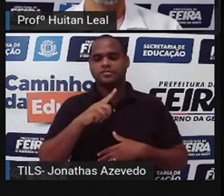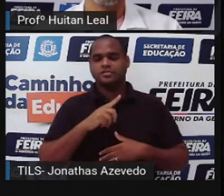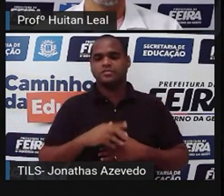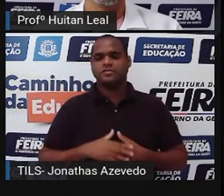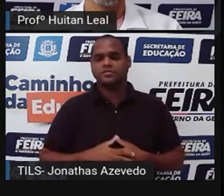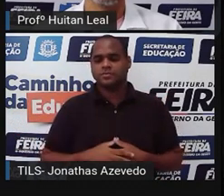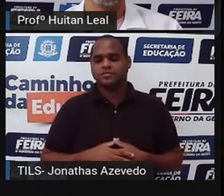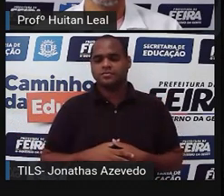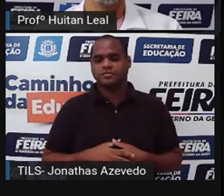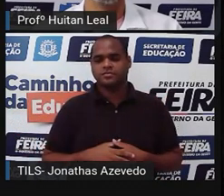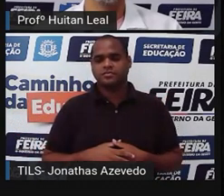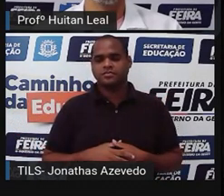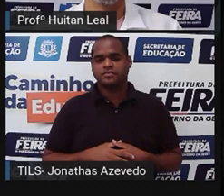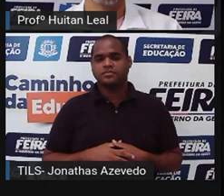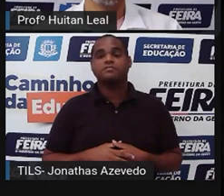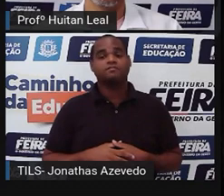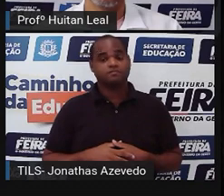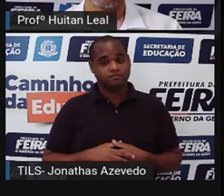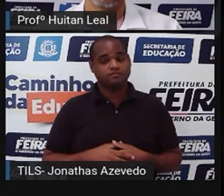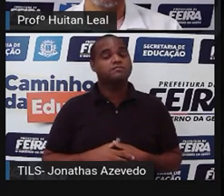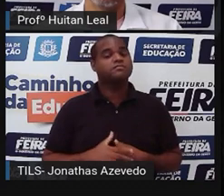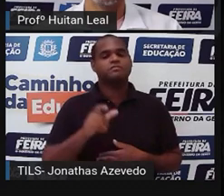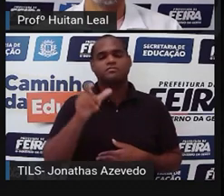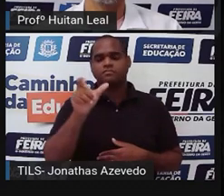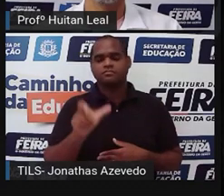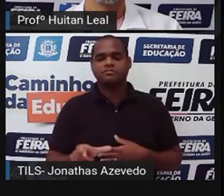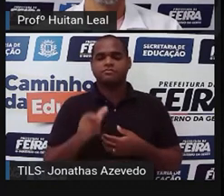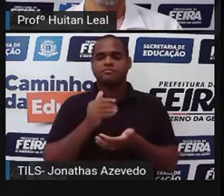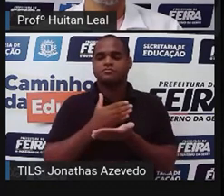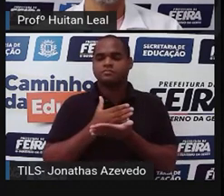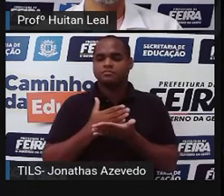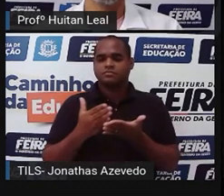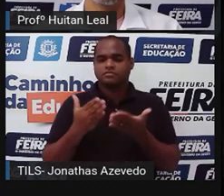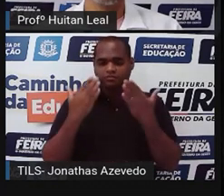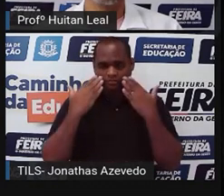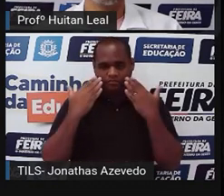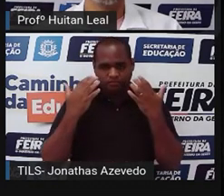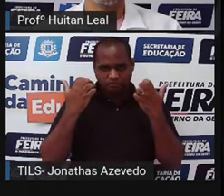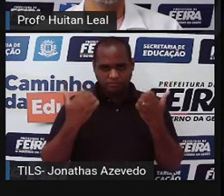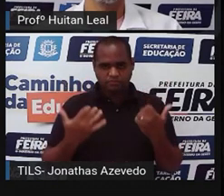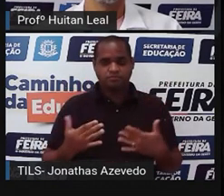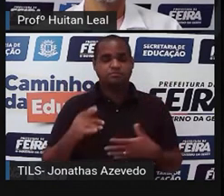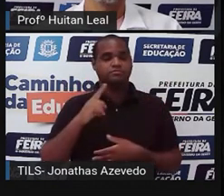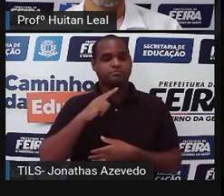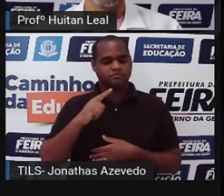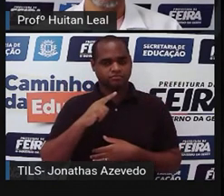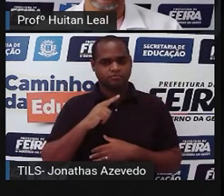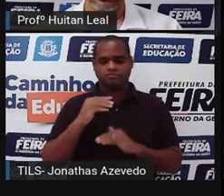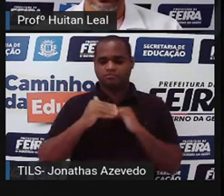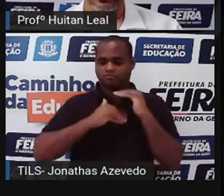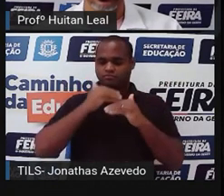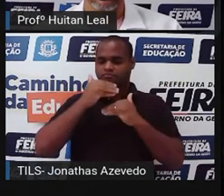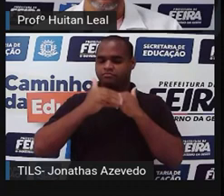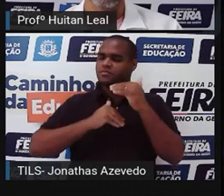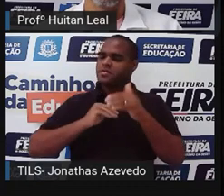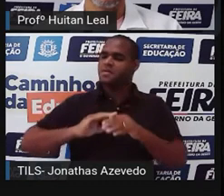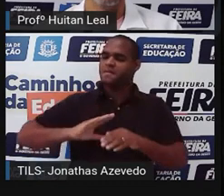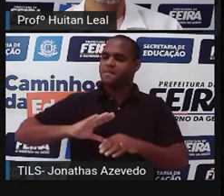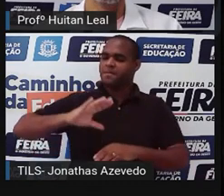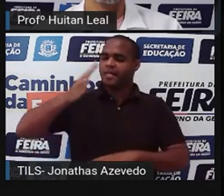Então, o que está na introdução, o que vai ser apresentado na introdução, ao decorrer do desenvolvimento, vai acontecendo,